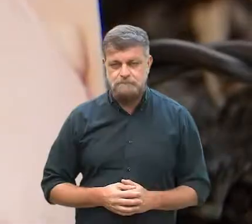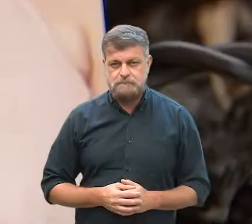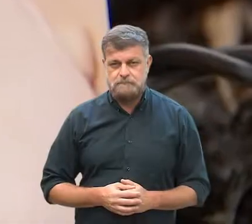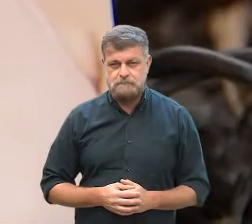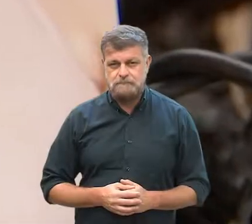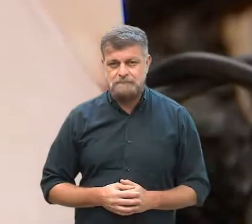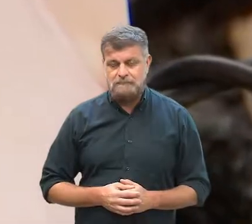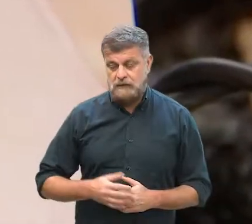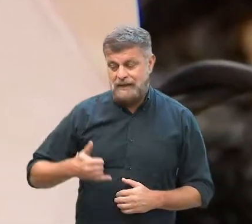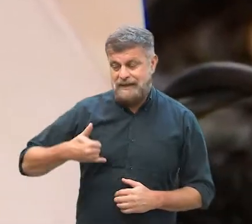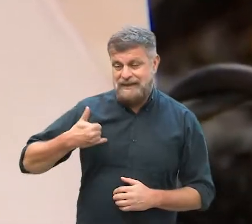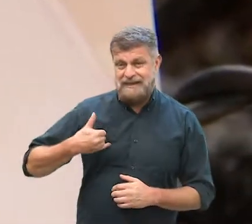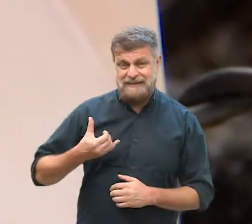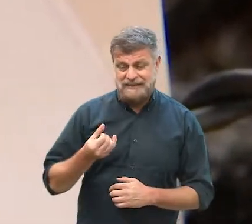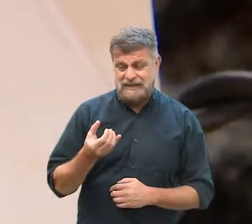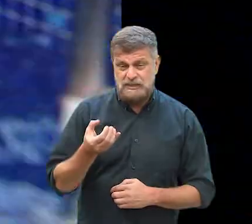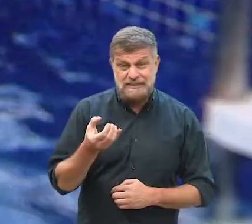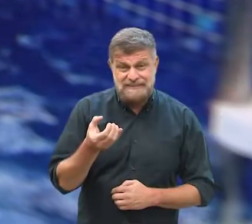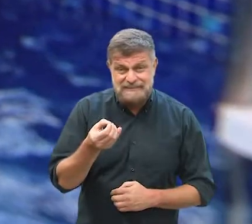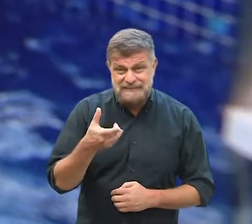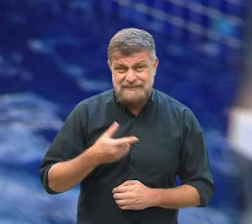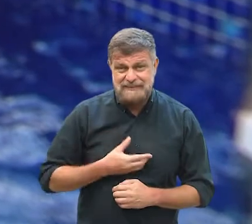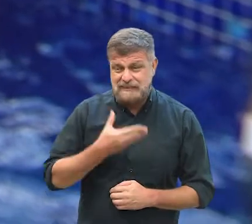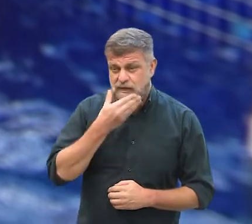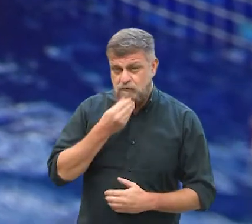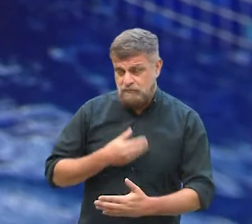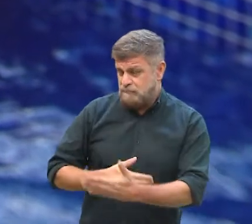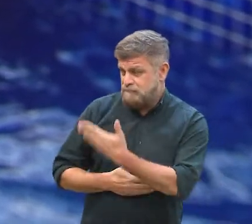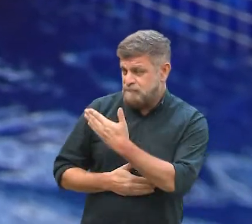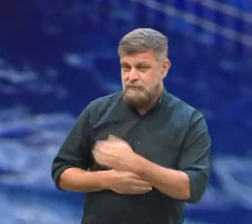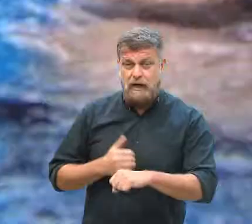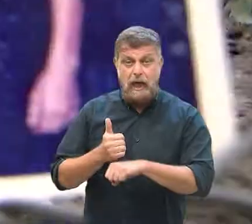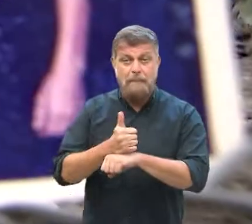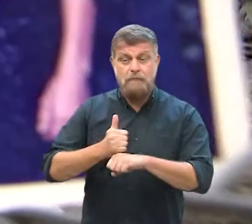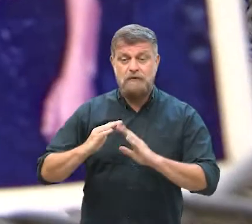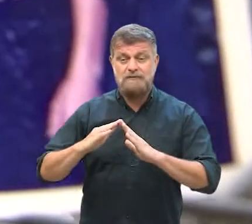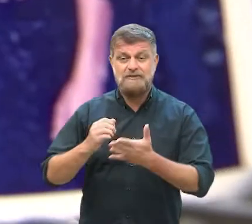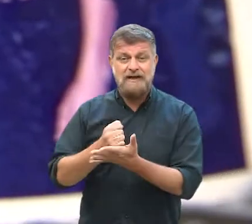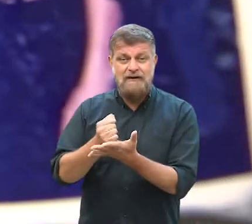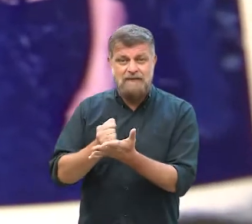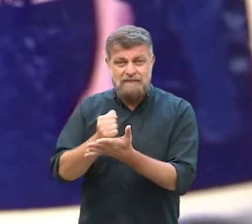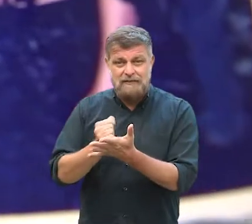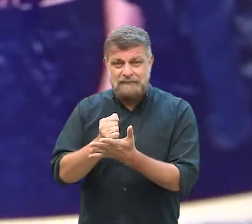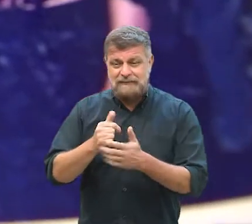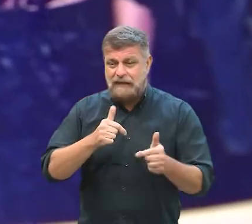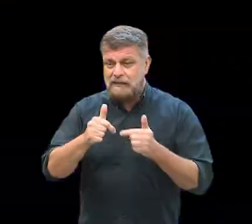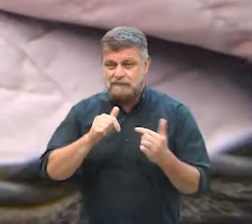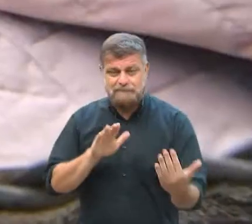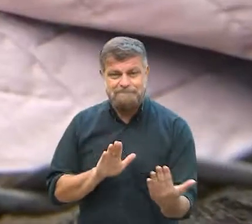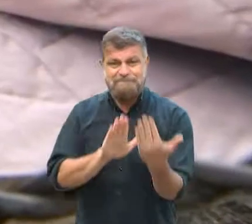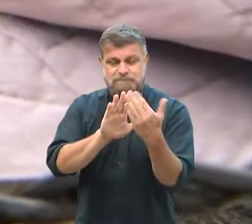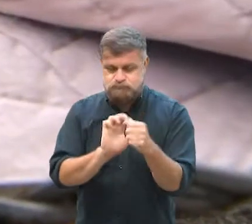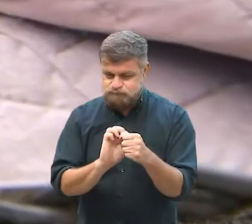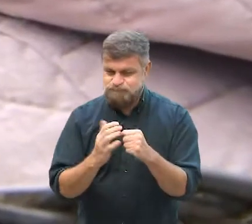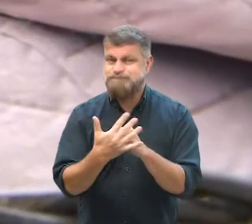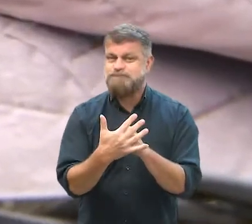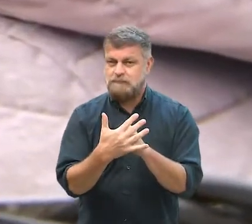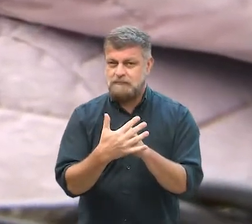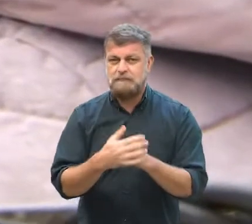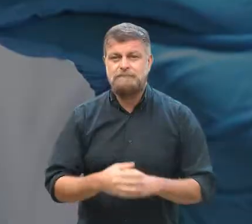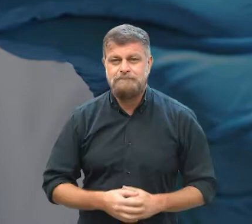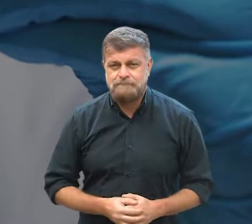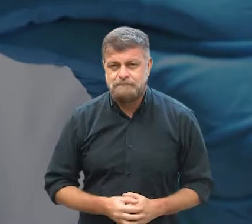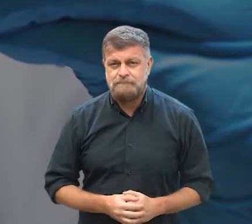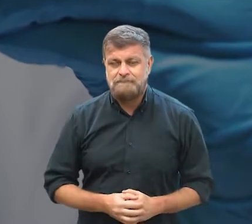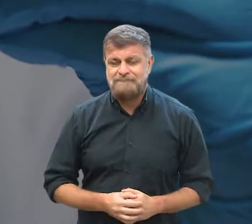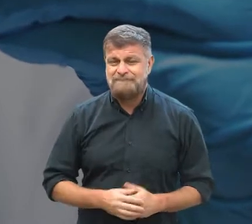Com 60 anos de idade, Valmir era farmacêutico e profissional da linha de frente da pandemia de Covid-19,